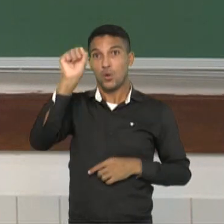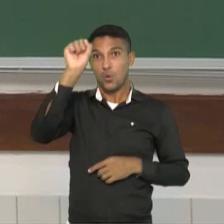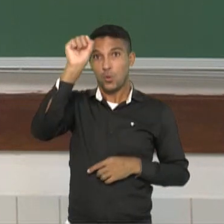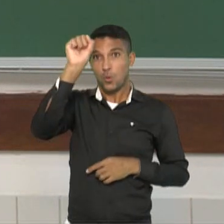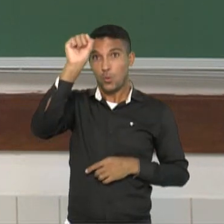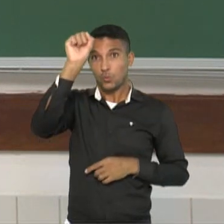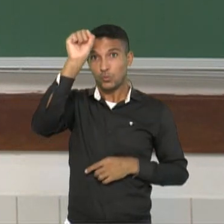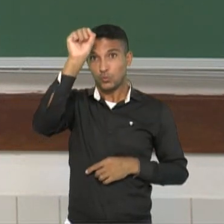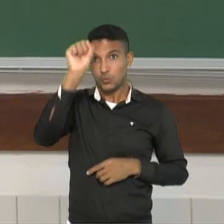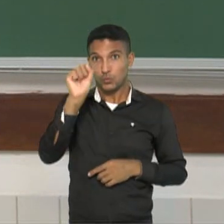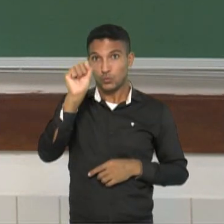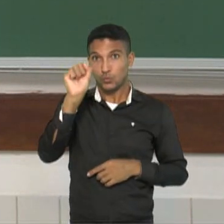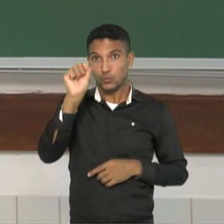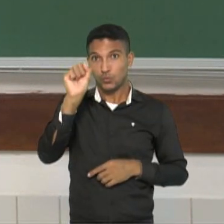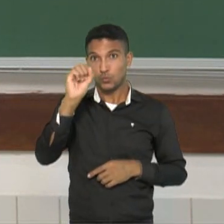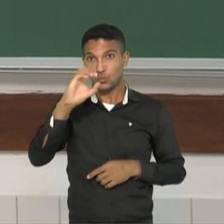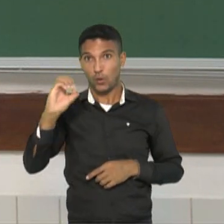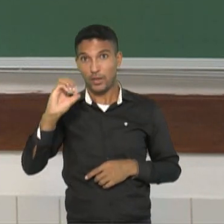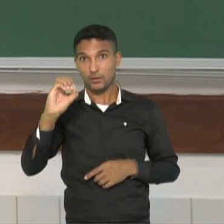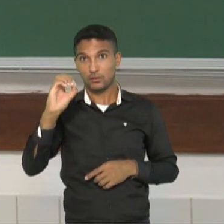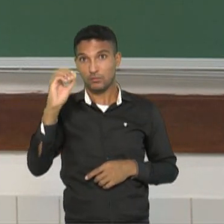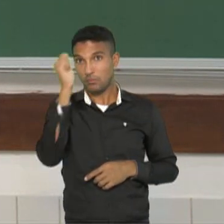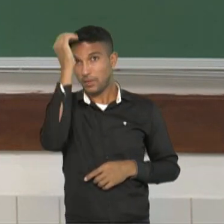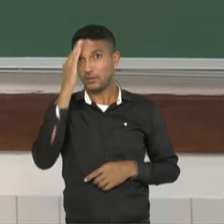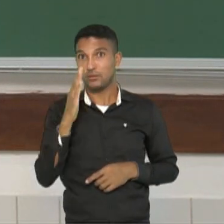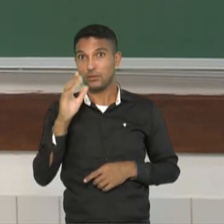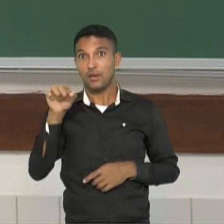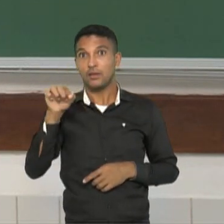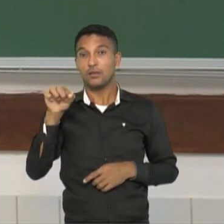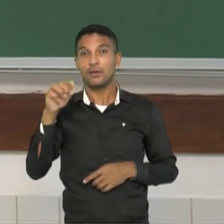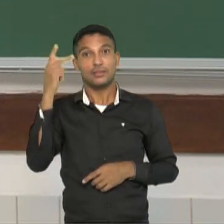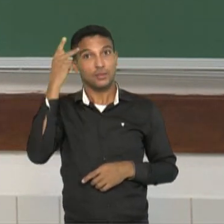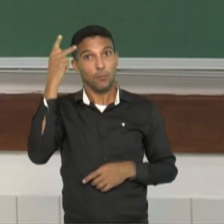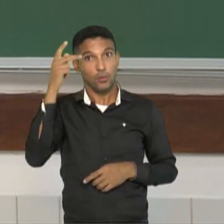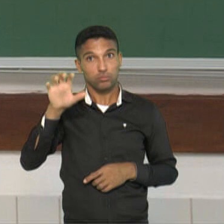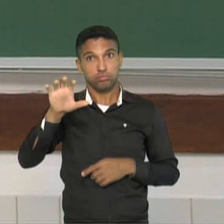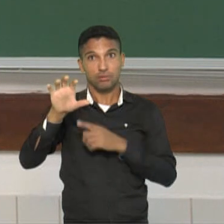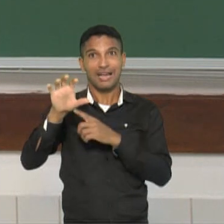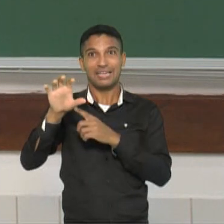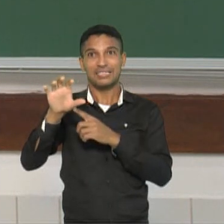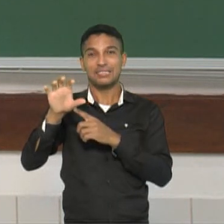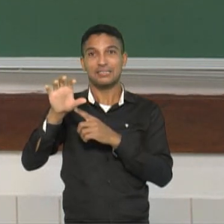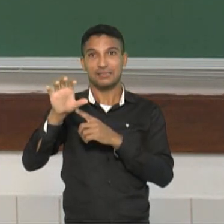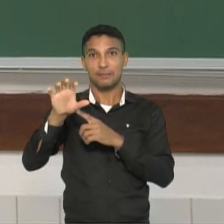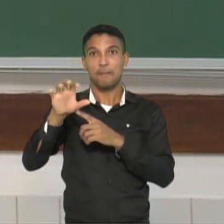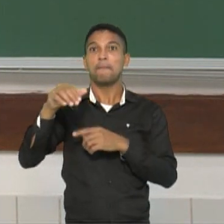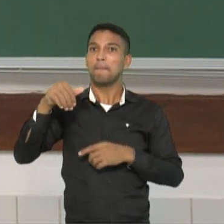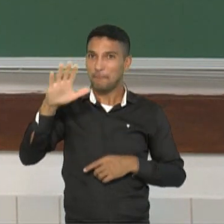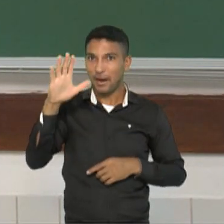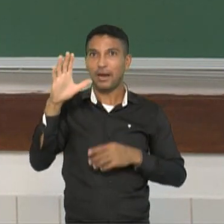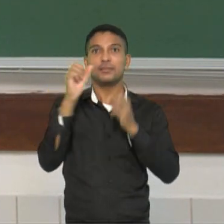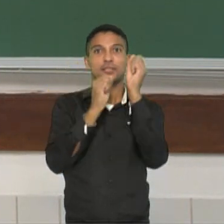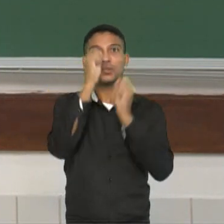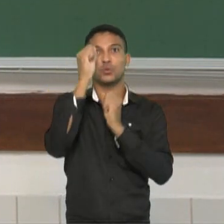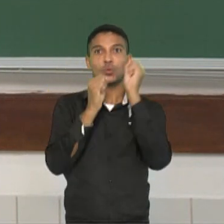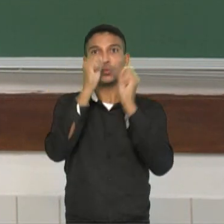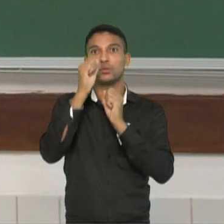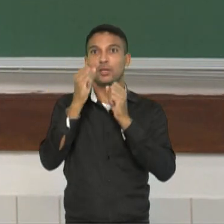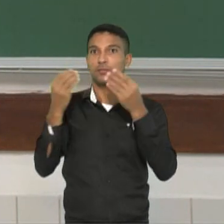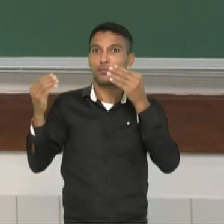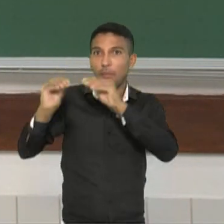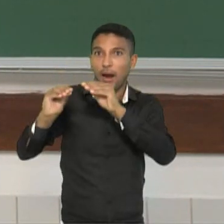de São Paulo. E nós percebemos que, a partir do momento que os estados e outras cidades começaram a